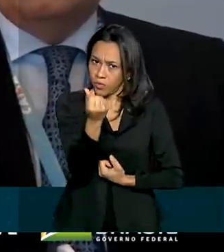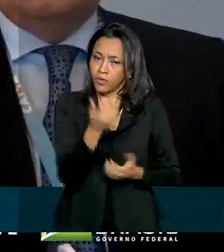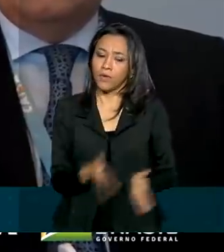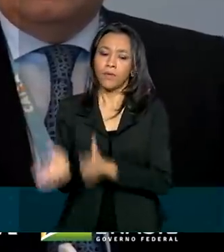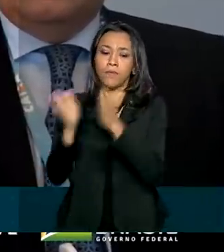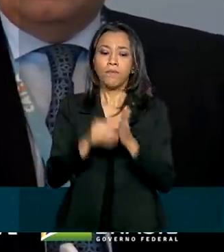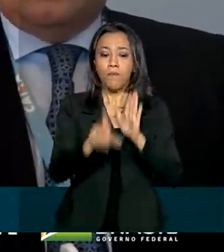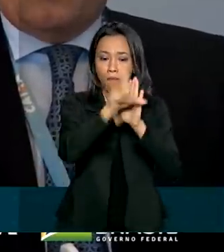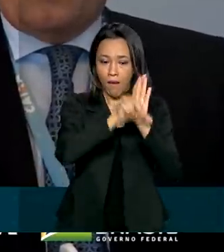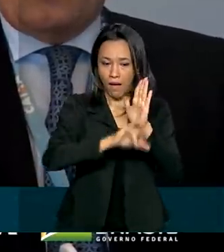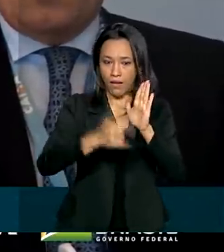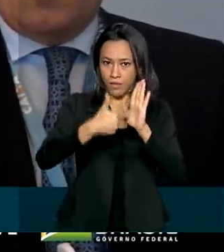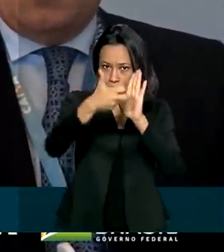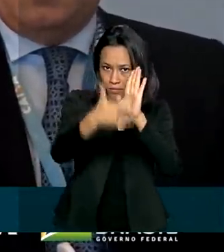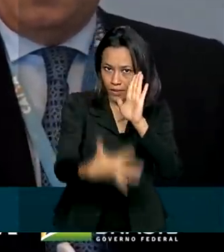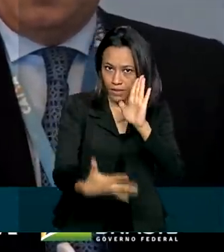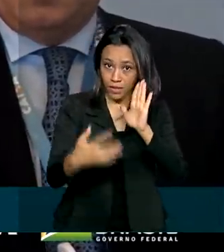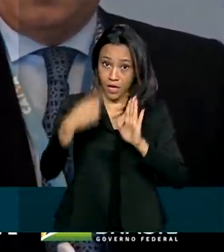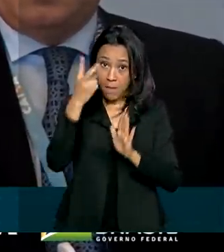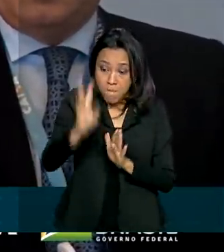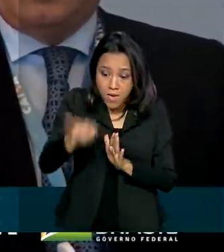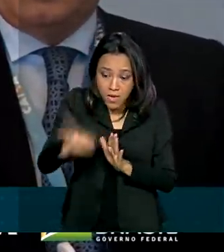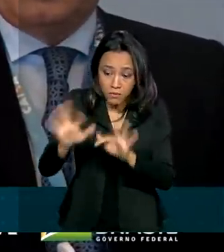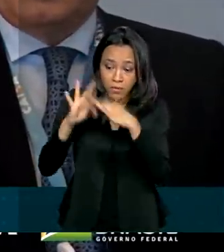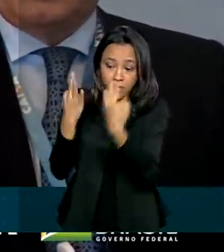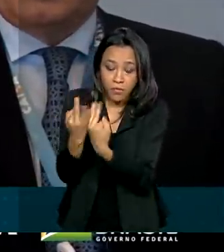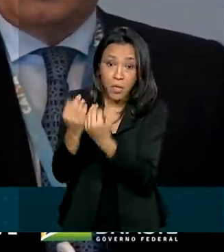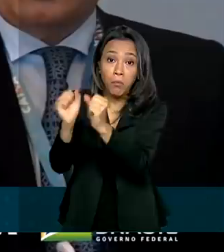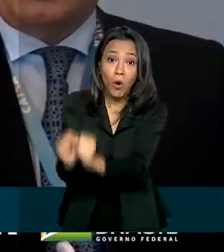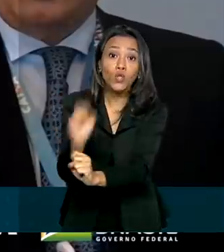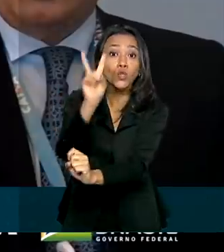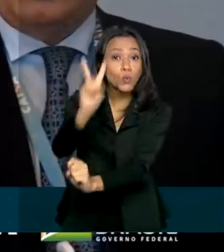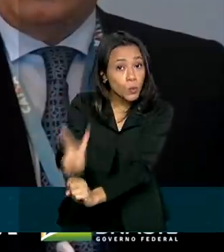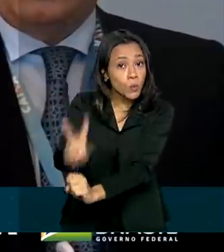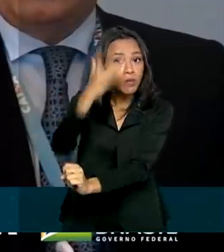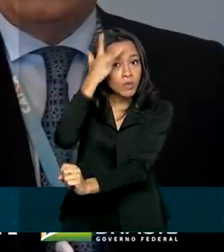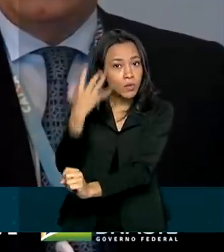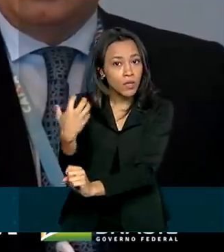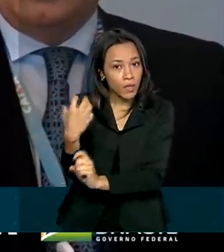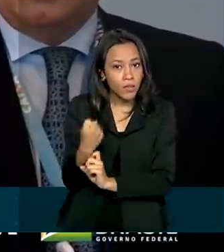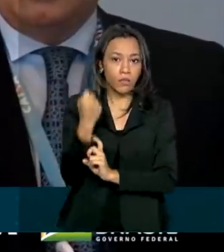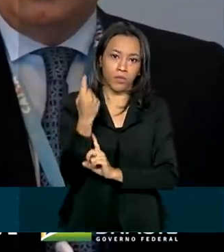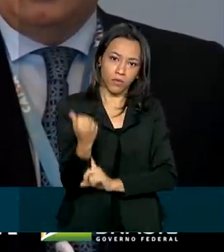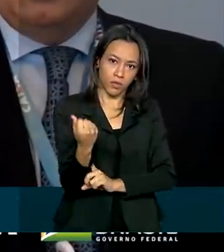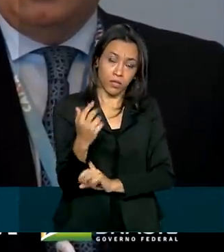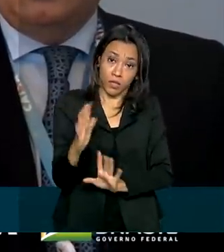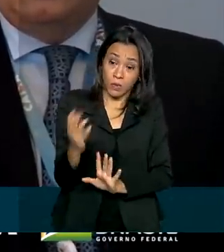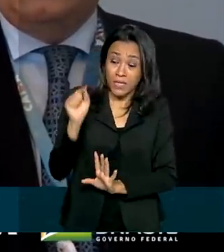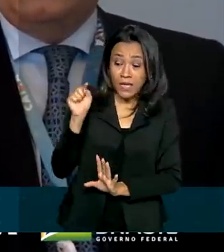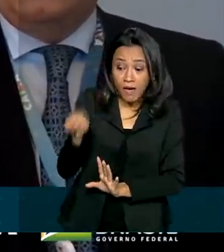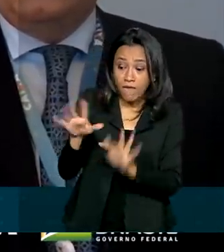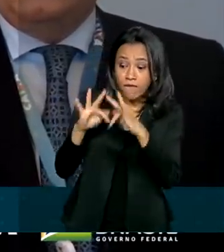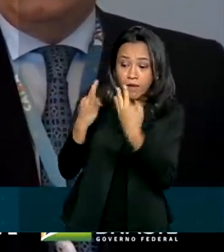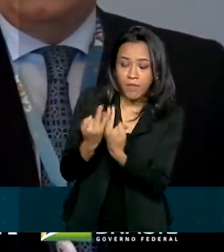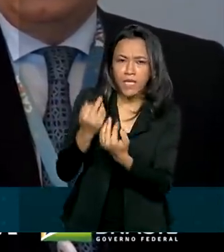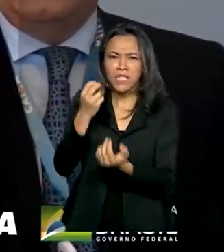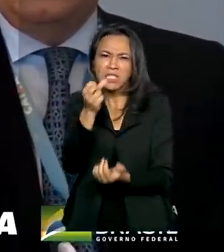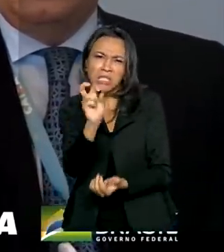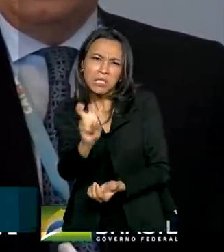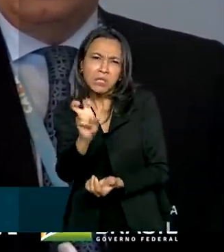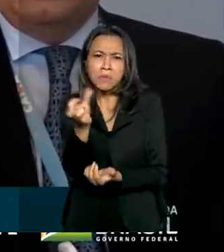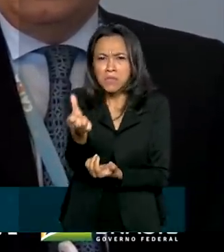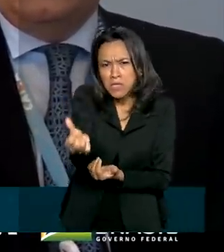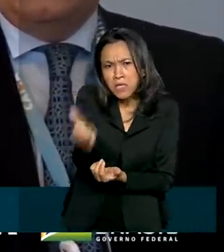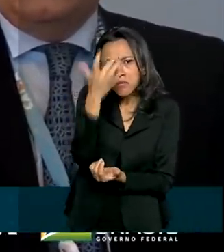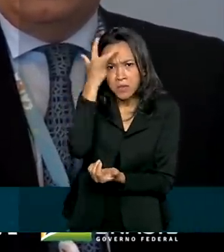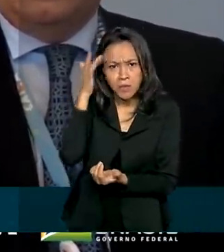uma mesma família pode ter, no máximo, duas pessoas beneficiadas. Então, se uma família tem cinco, seis pessoas,